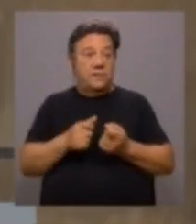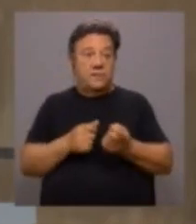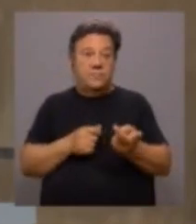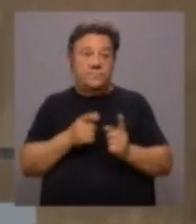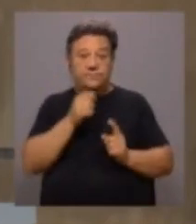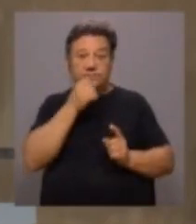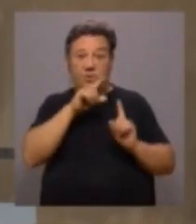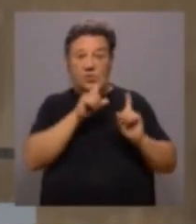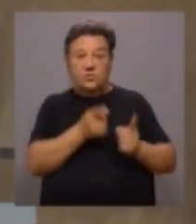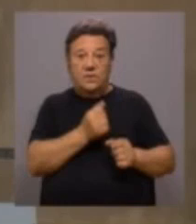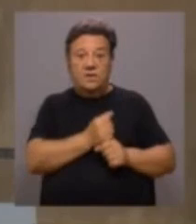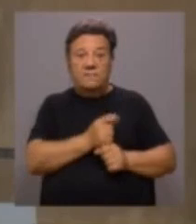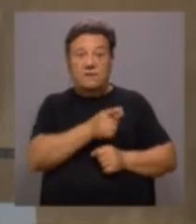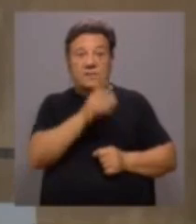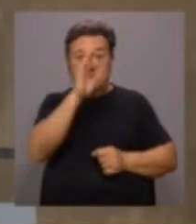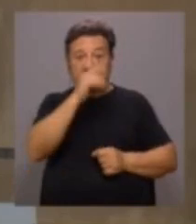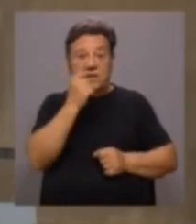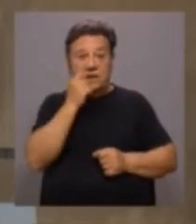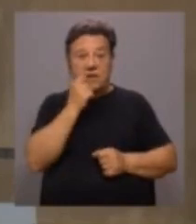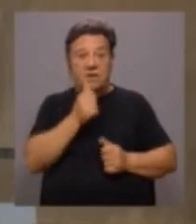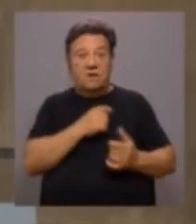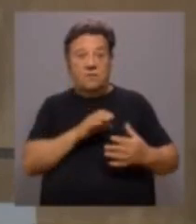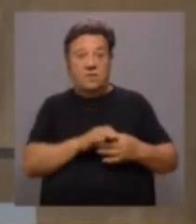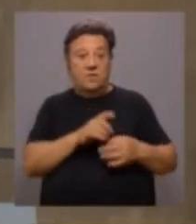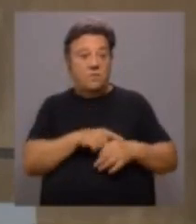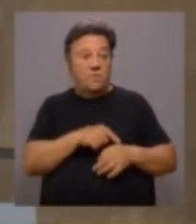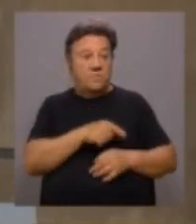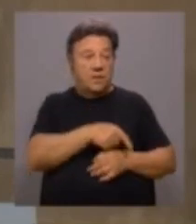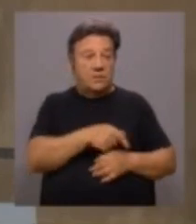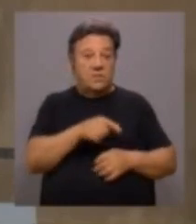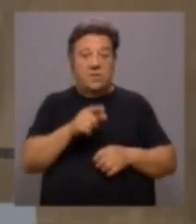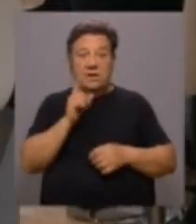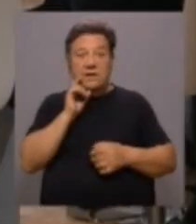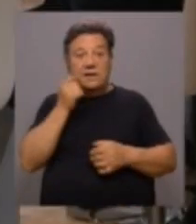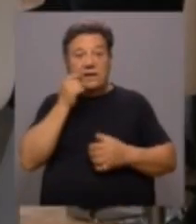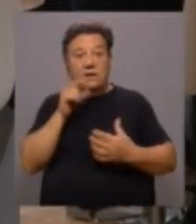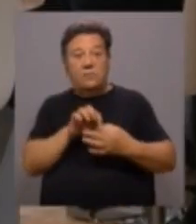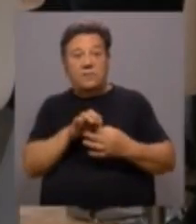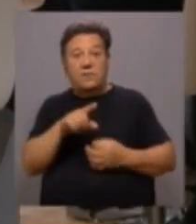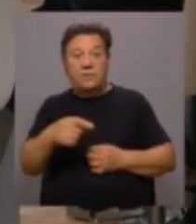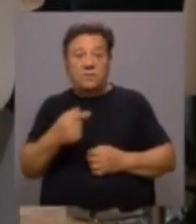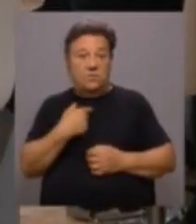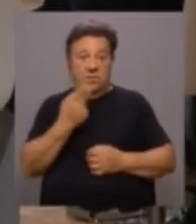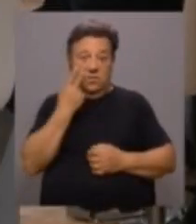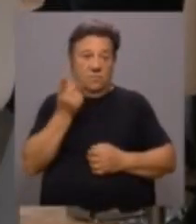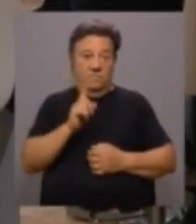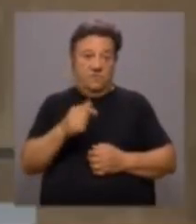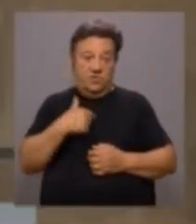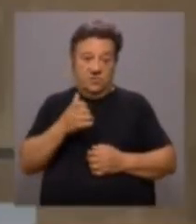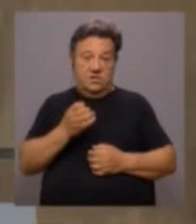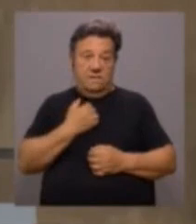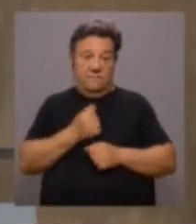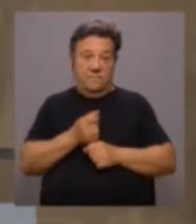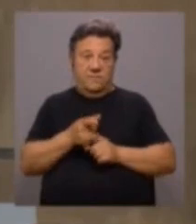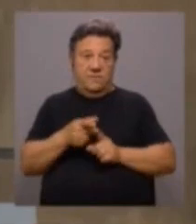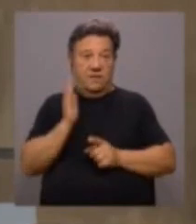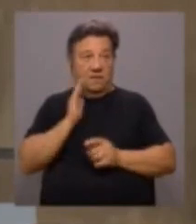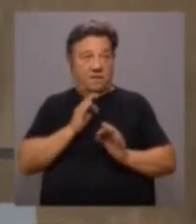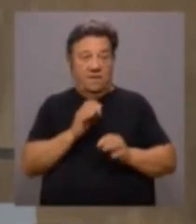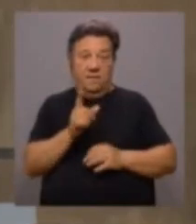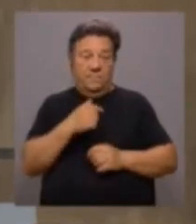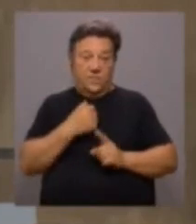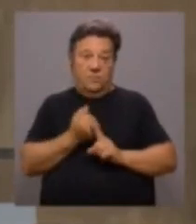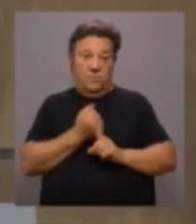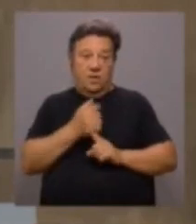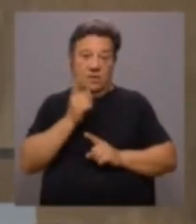resumidos à tarefa de saber quem é que se coliga num momento e quem é se coliga no outro. Eu não vejo o CDS a fazer esse frete e lutarei na medida